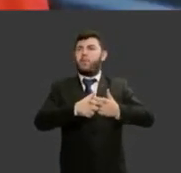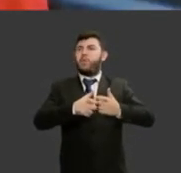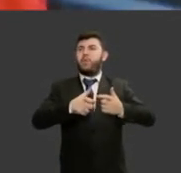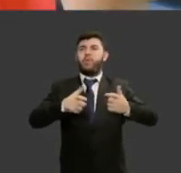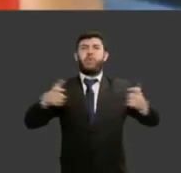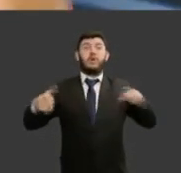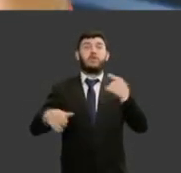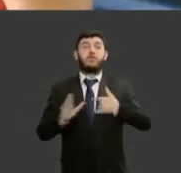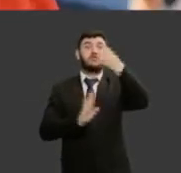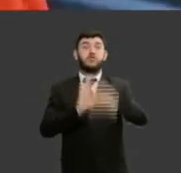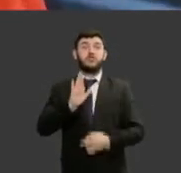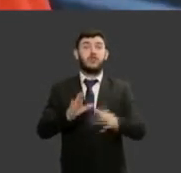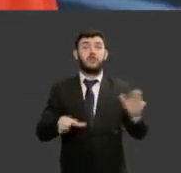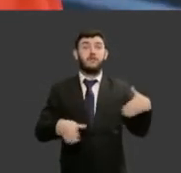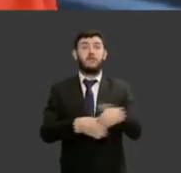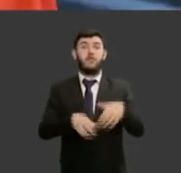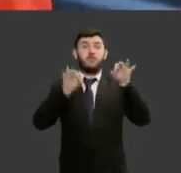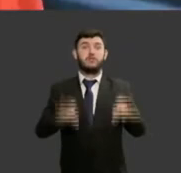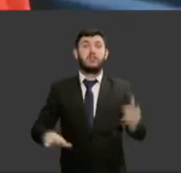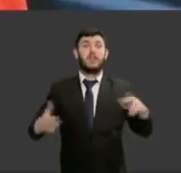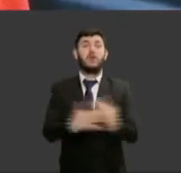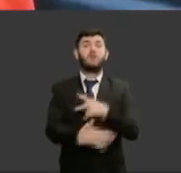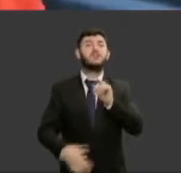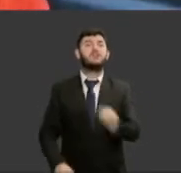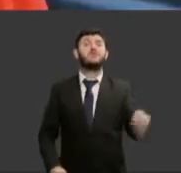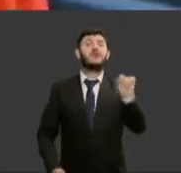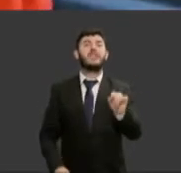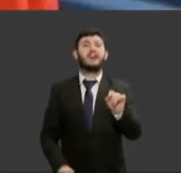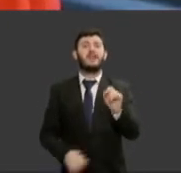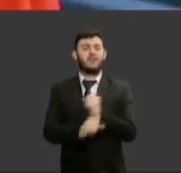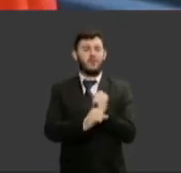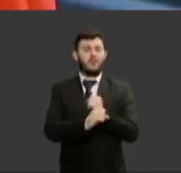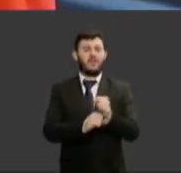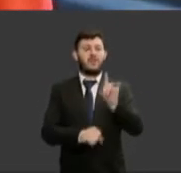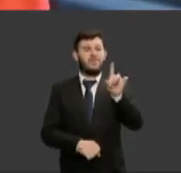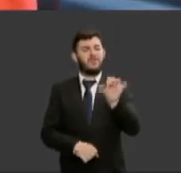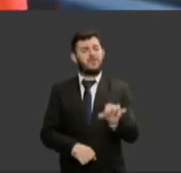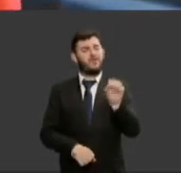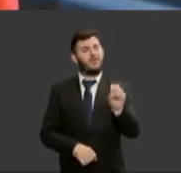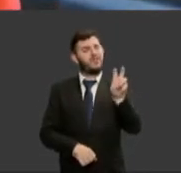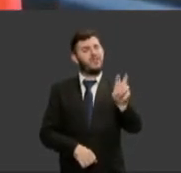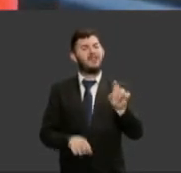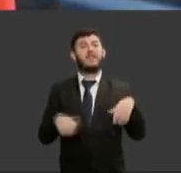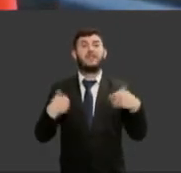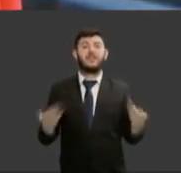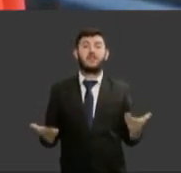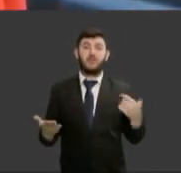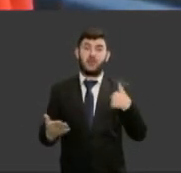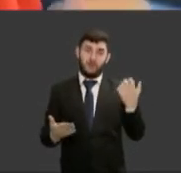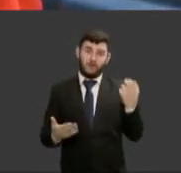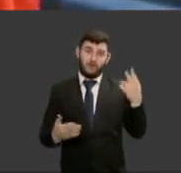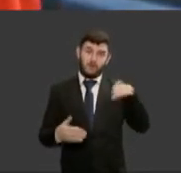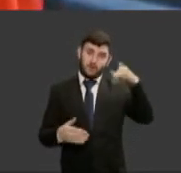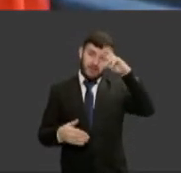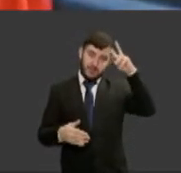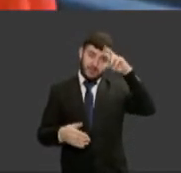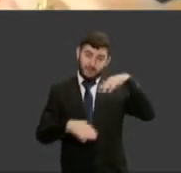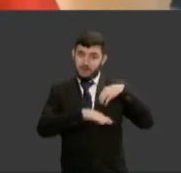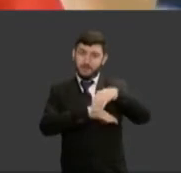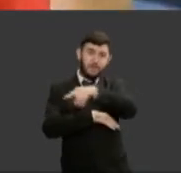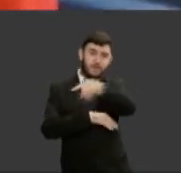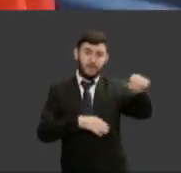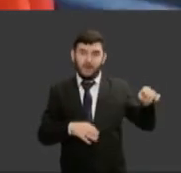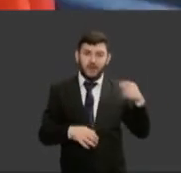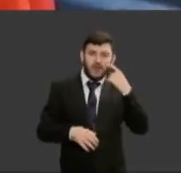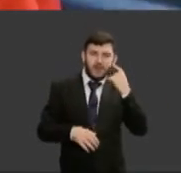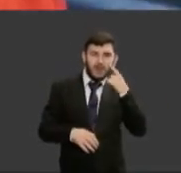aconteceu em 1985 e aqui vamos lembrar por essa razão e se não por acaso nós mulheres